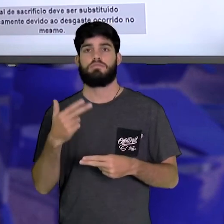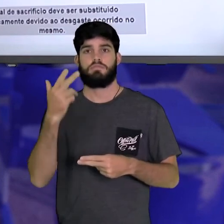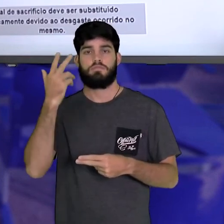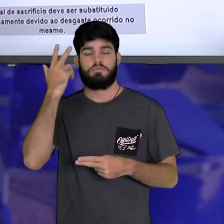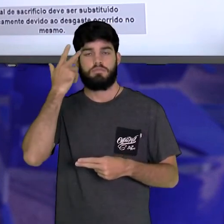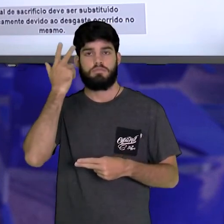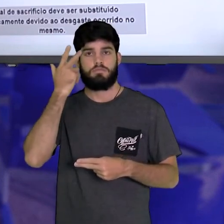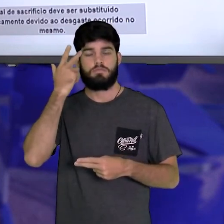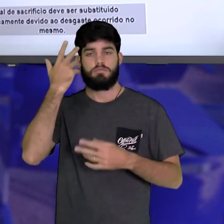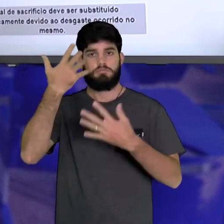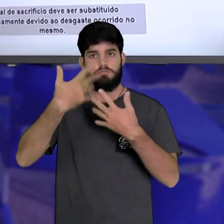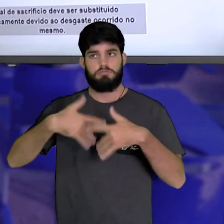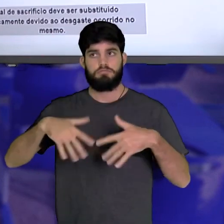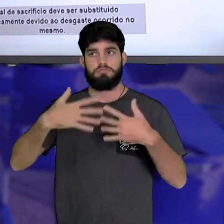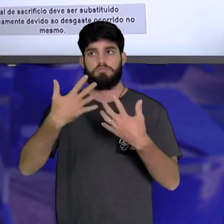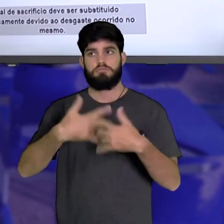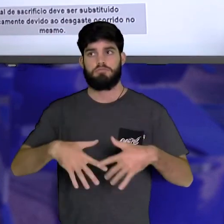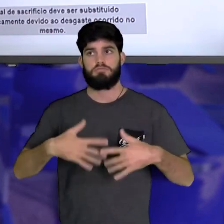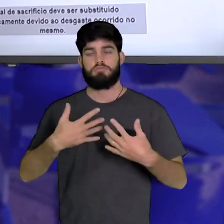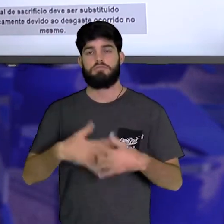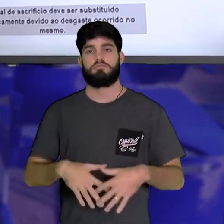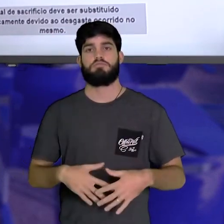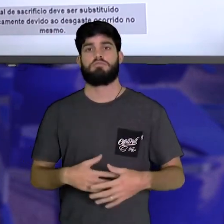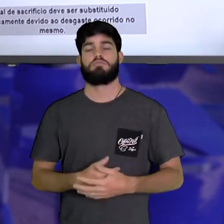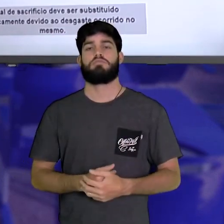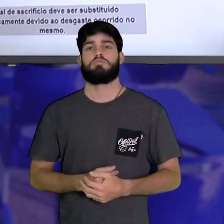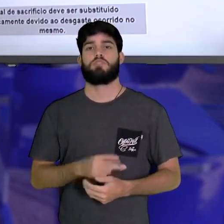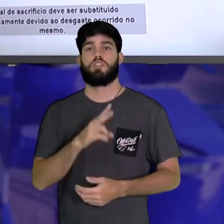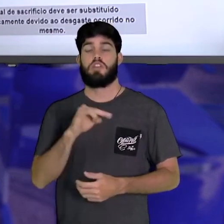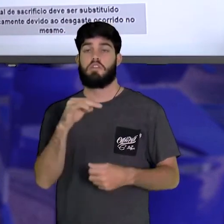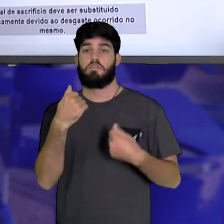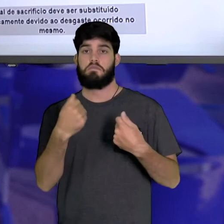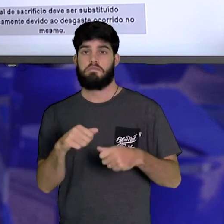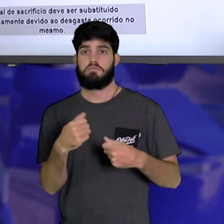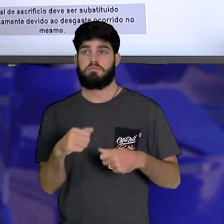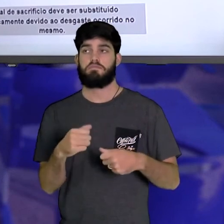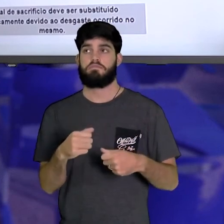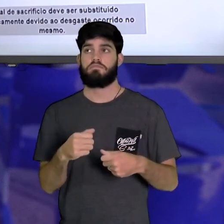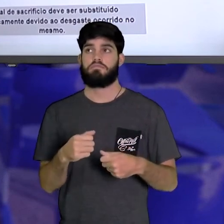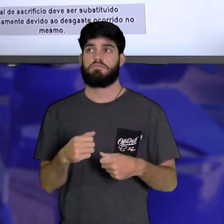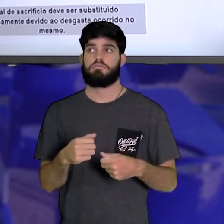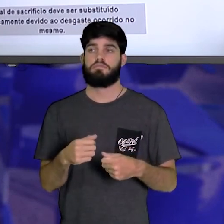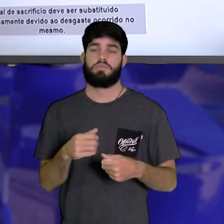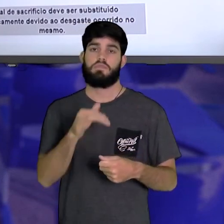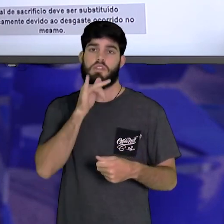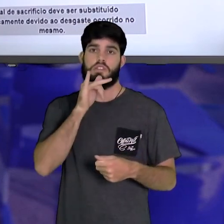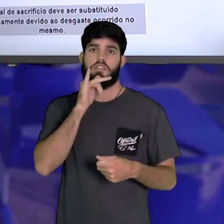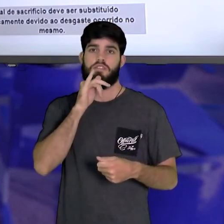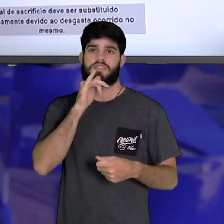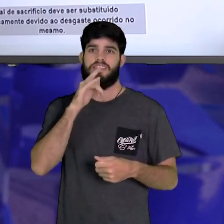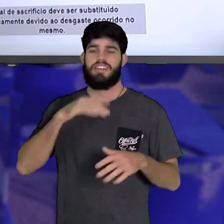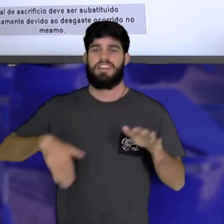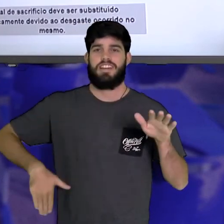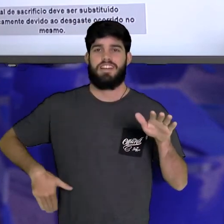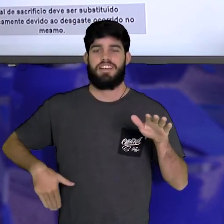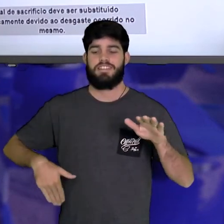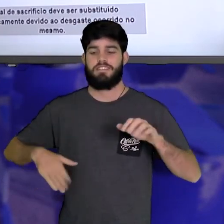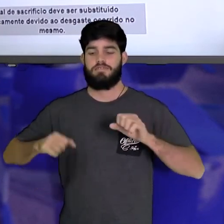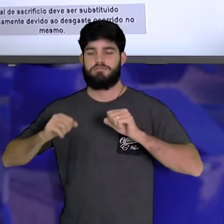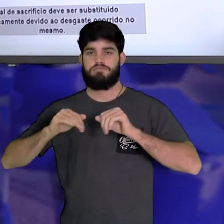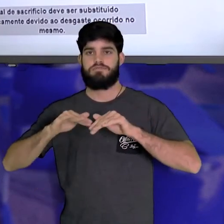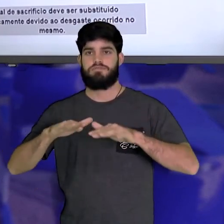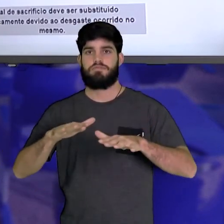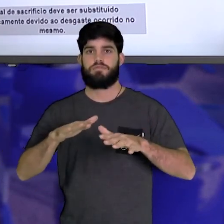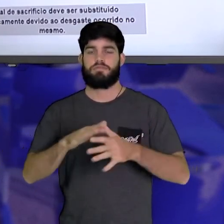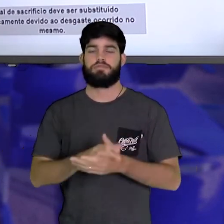ar. Então, para você corroer o metal, você vai precisar da chamada maresia. Maresia nada mais é do